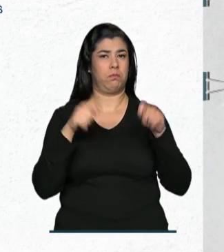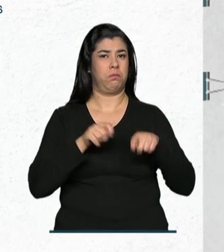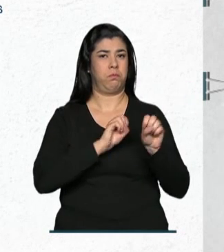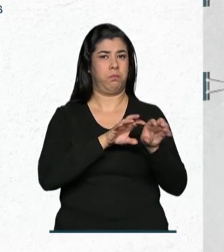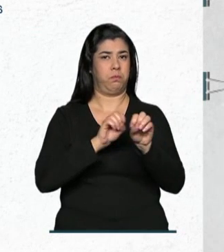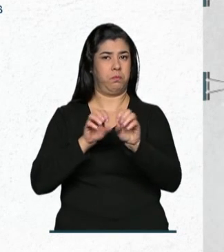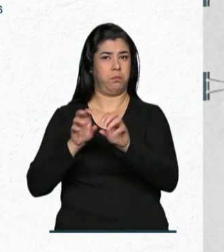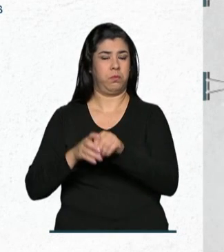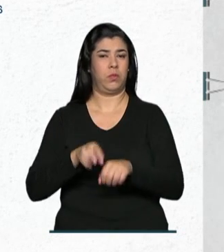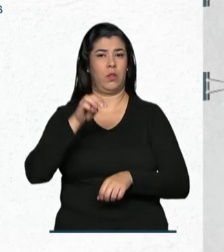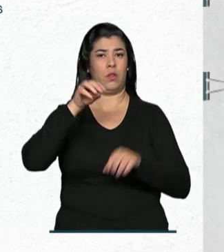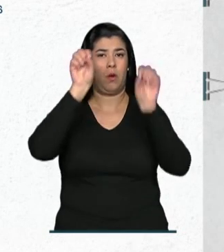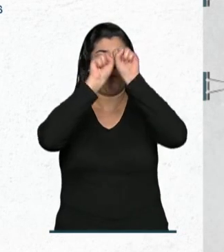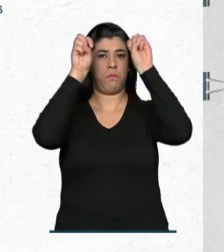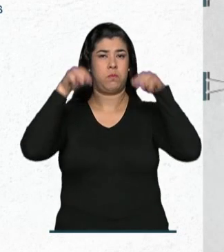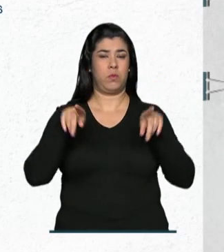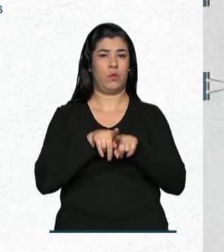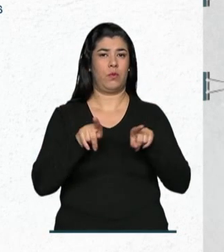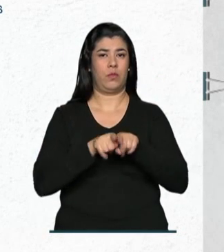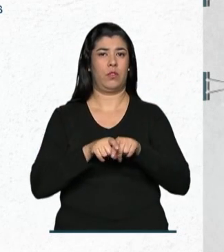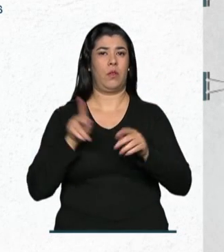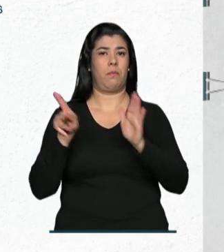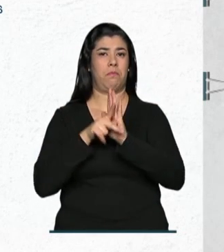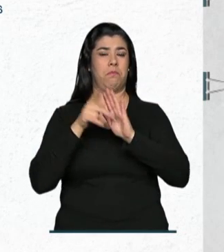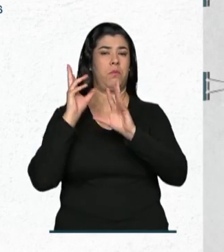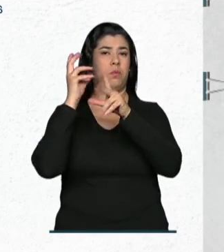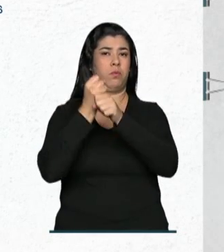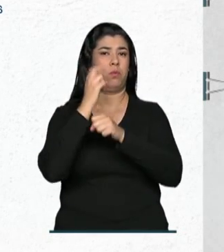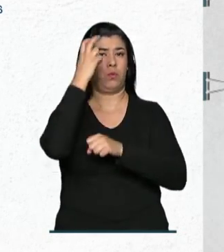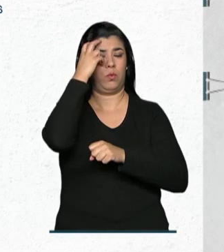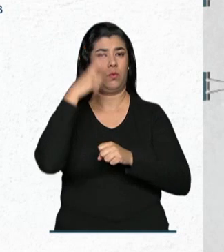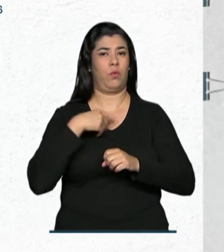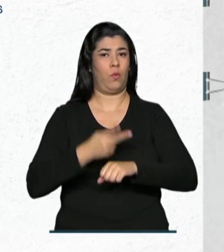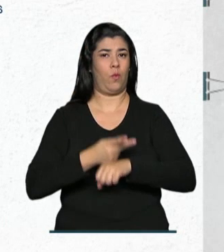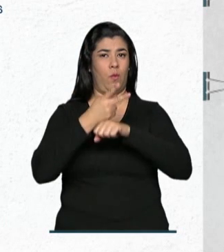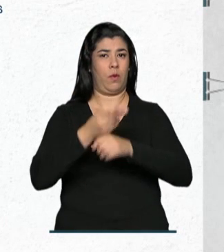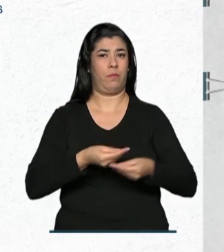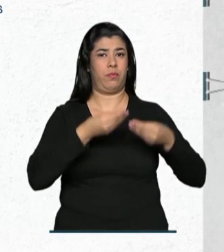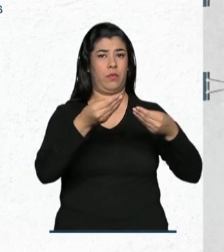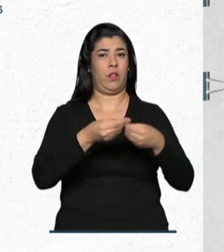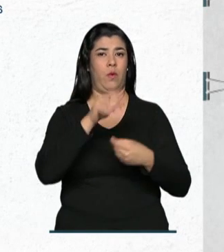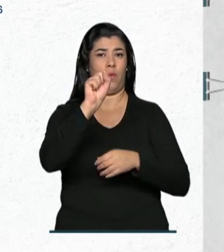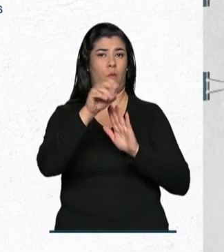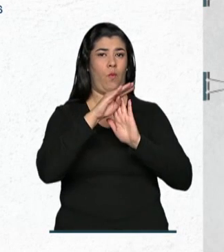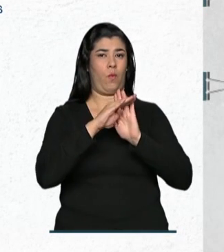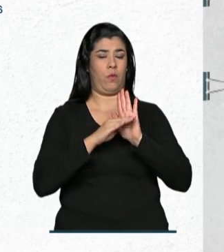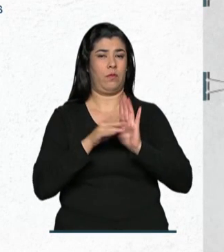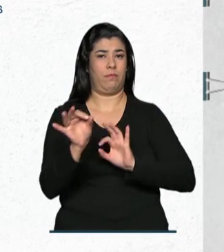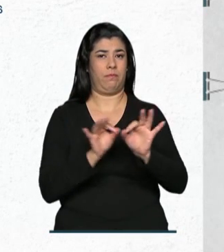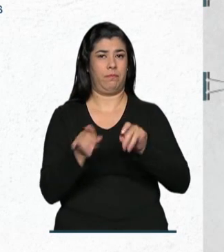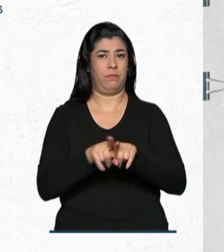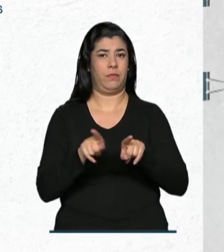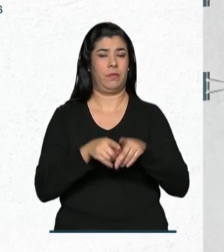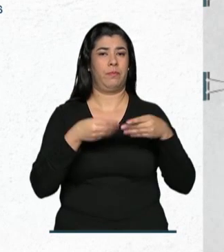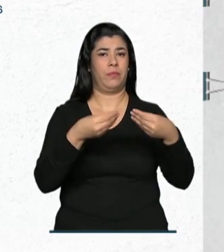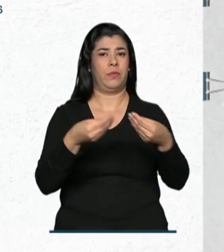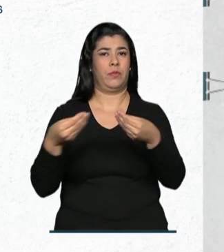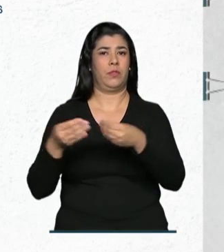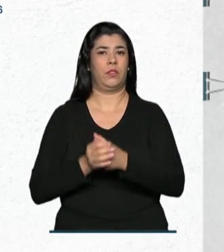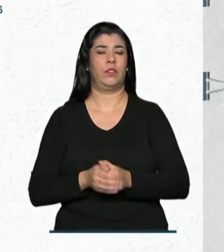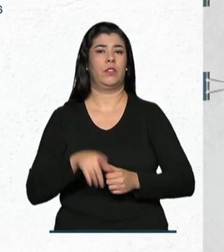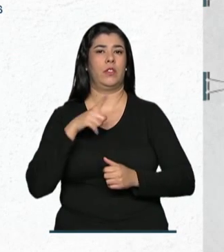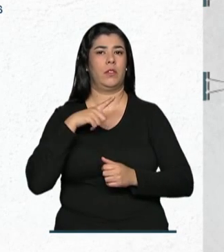educacional dos museus e do patrimônio cultural. O prêmio contemplará oito projetos e também serão concedidas